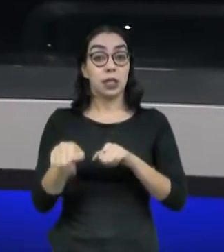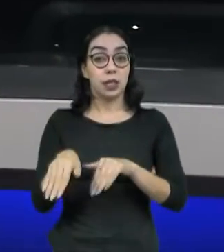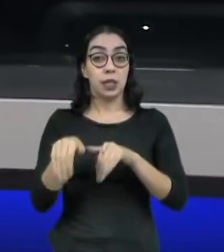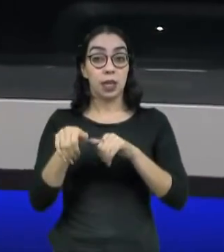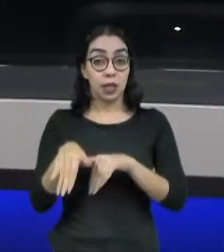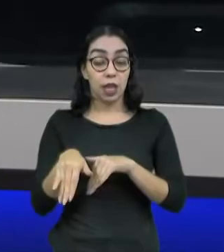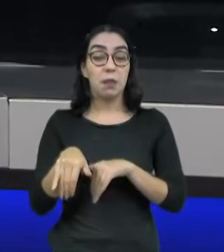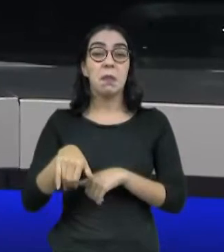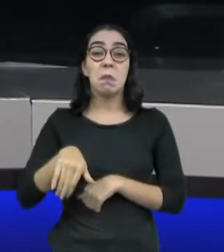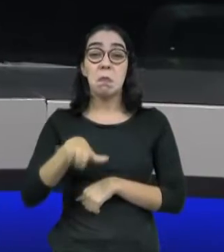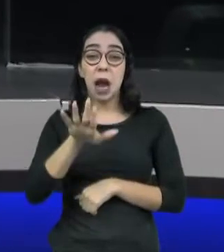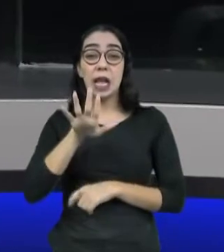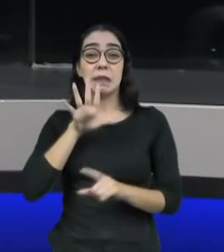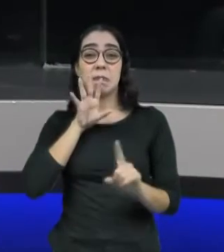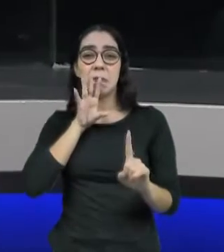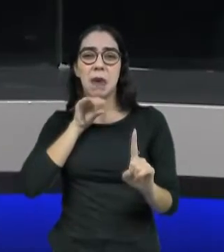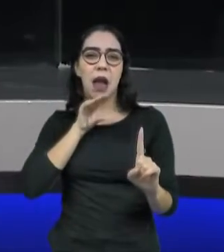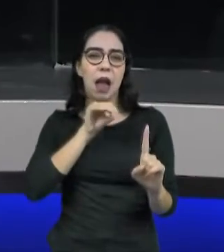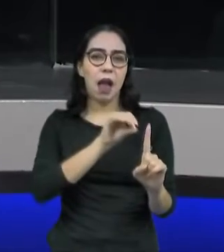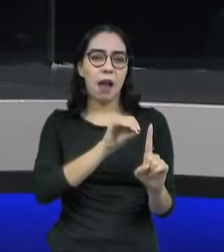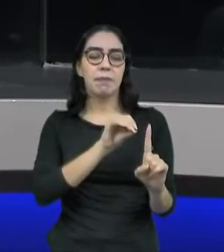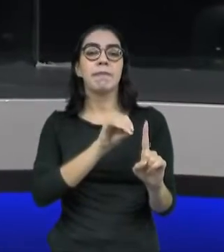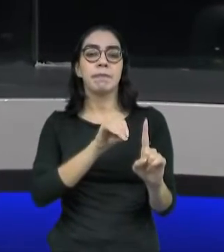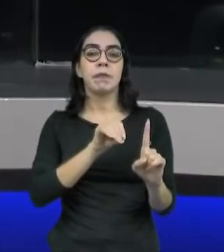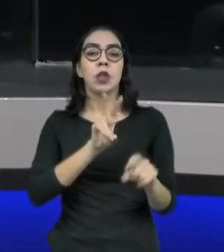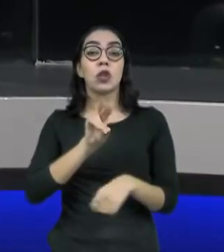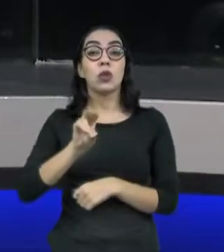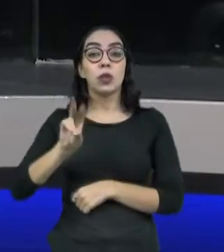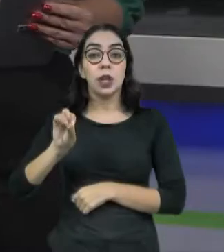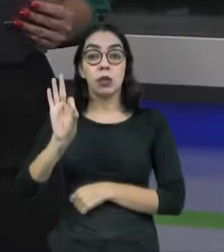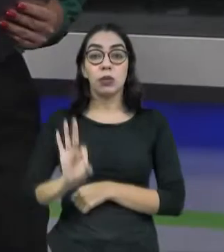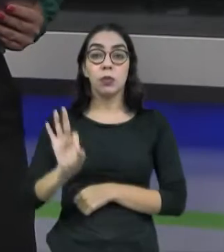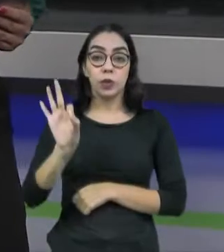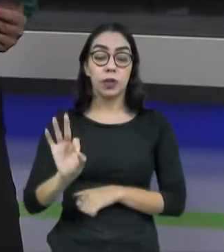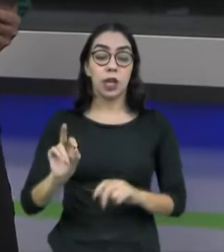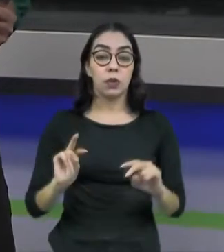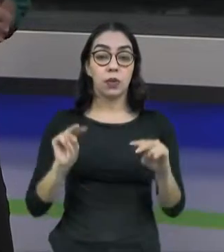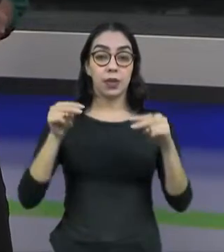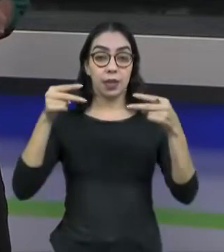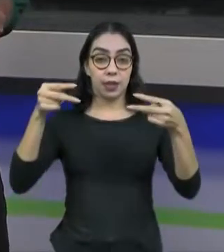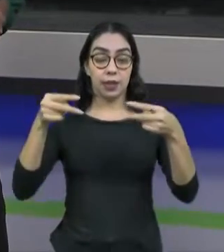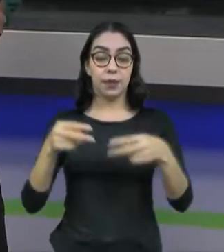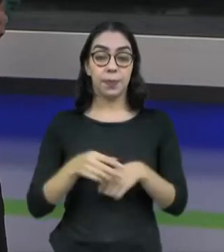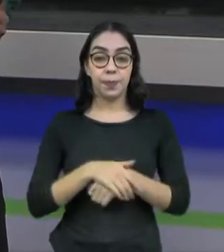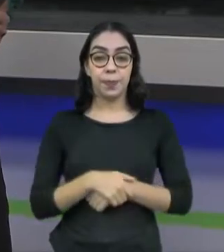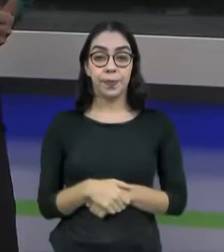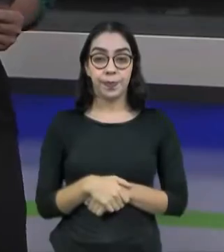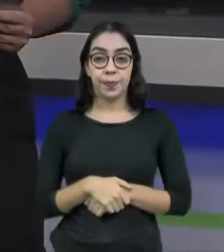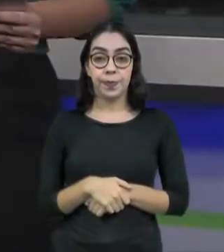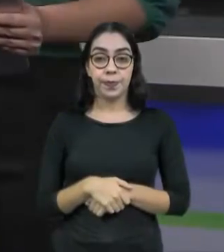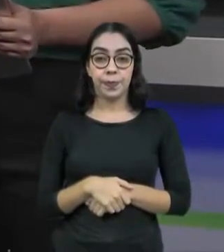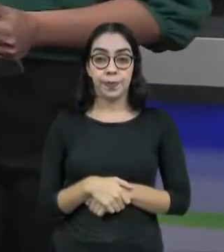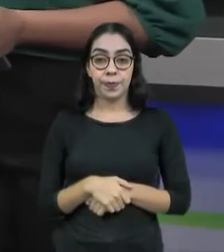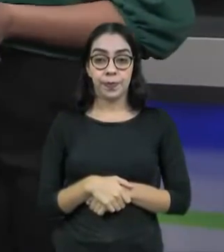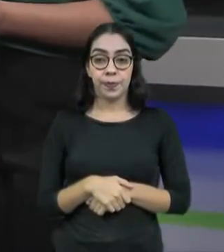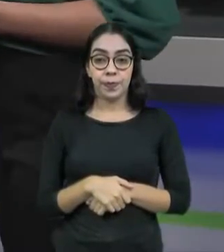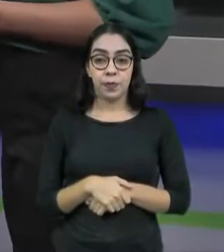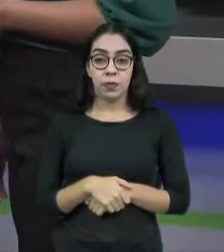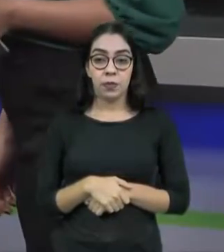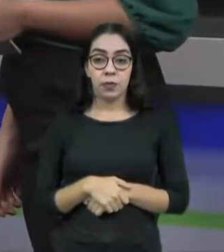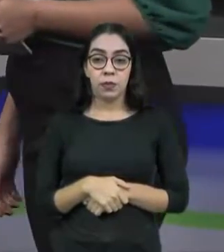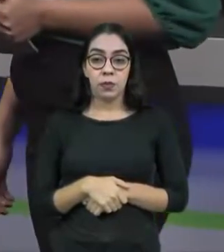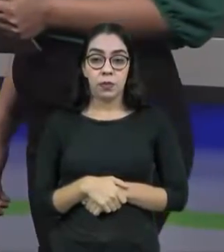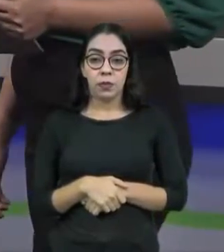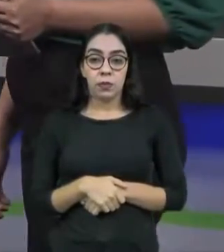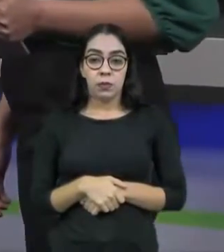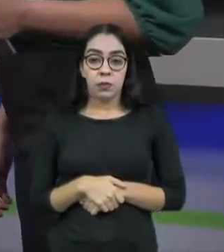profissionais aumentou mais de 200%. Acompanhe na reportagem de Luciana de Andrade. Ir para